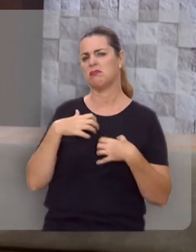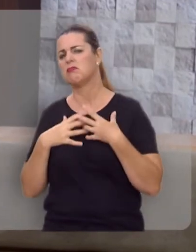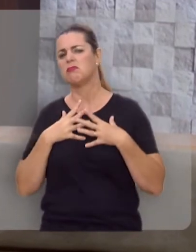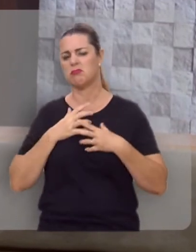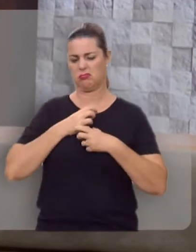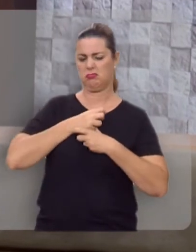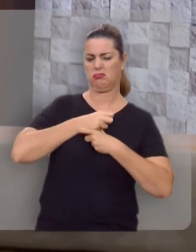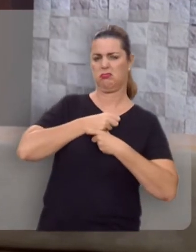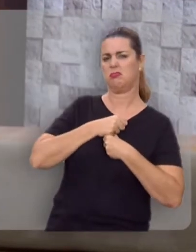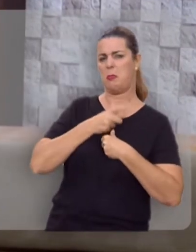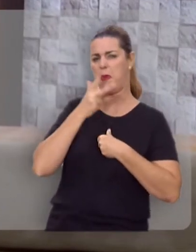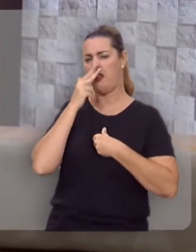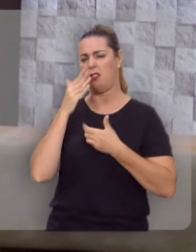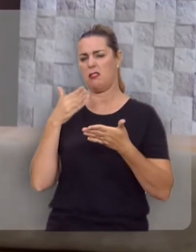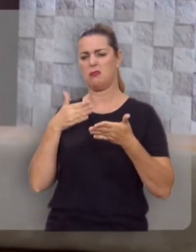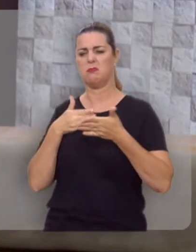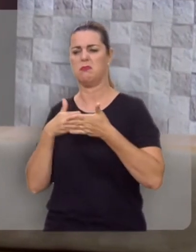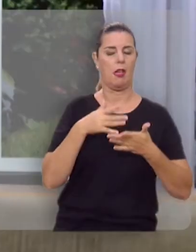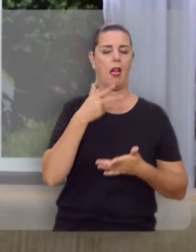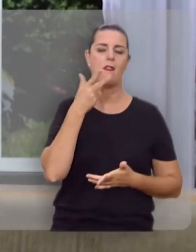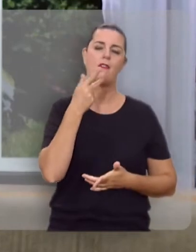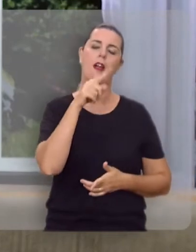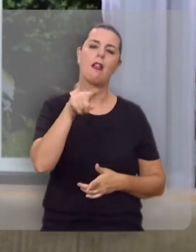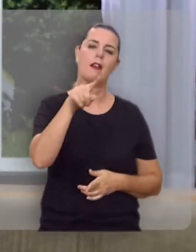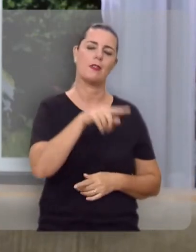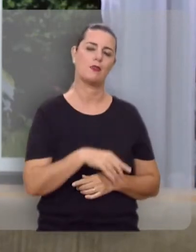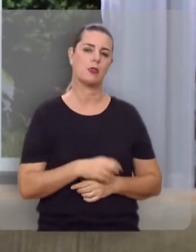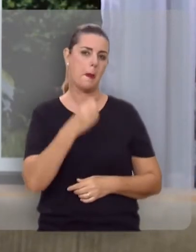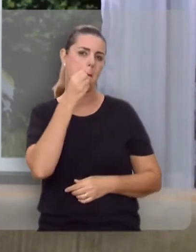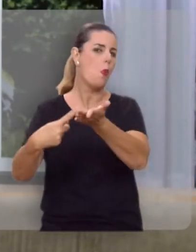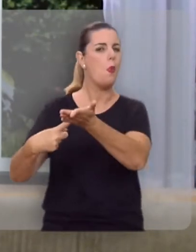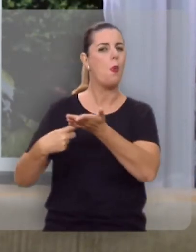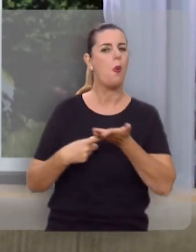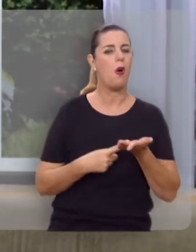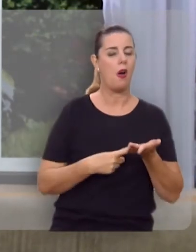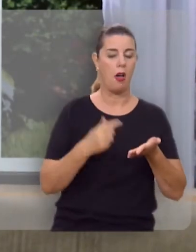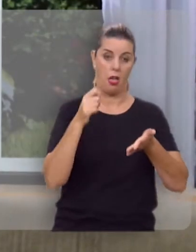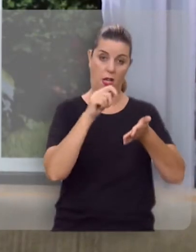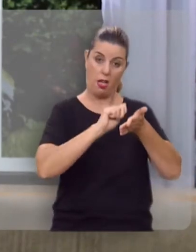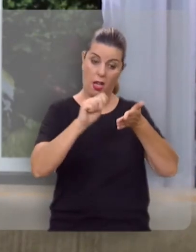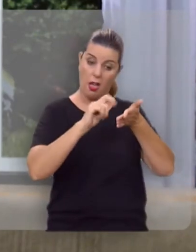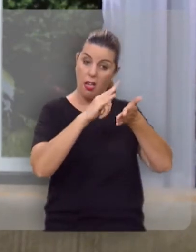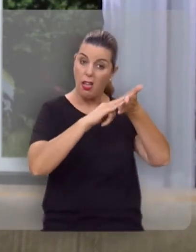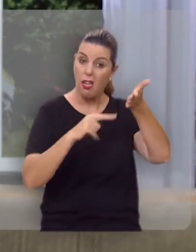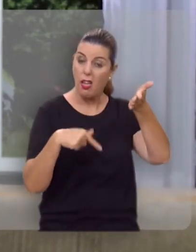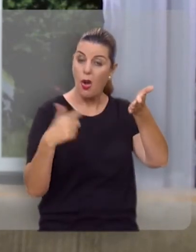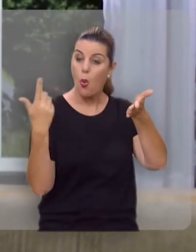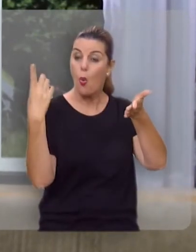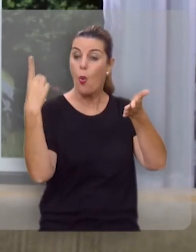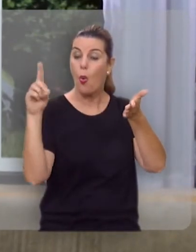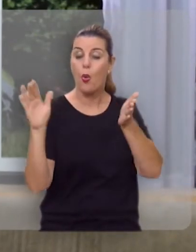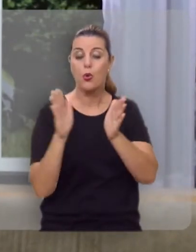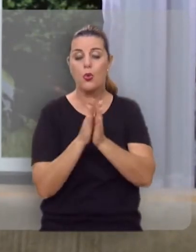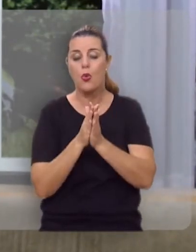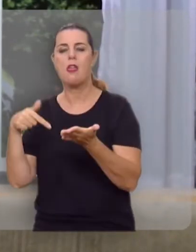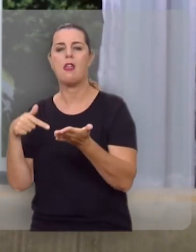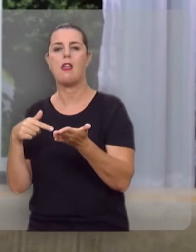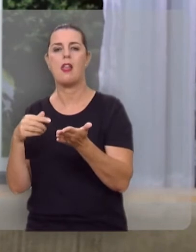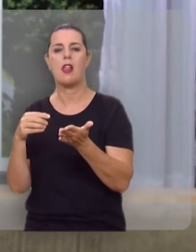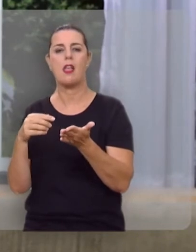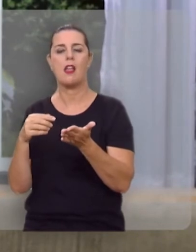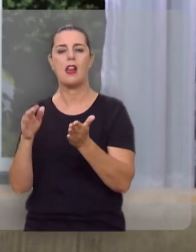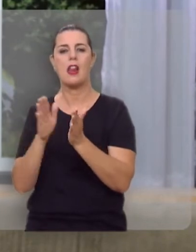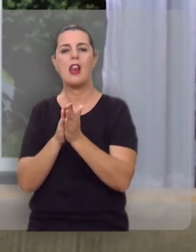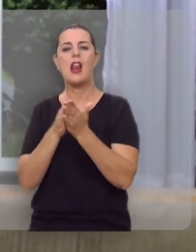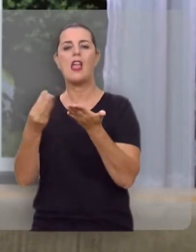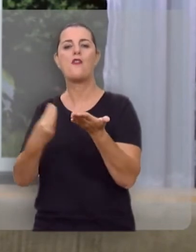desespero, de angústia, de um beco sem saída. Mas eu tenho uma boa nota para lhe dizer, porque está escrito nesse texto, que um outro livro então será aberto, o